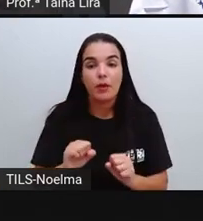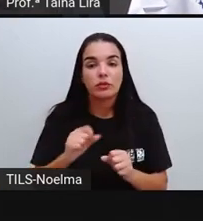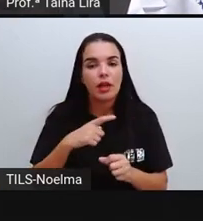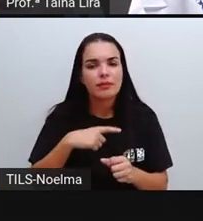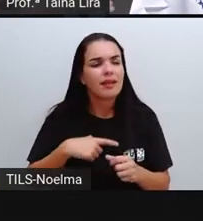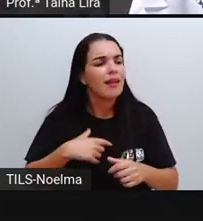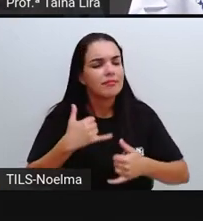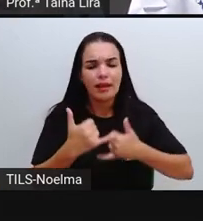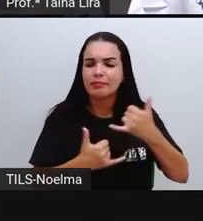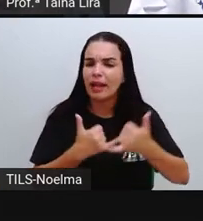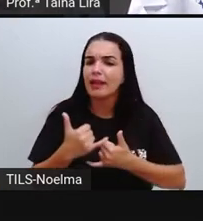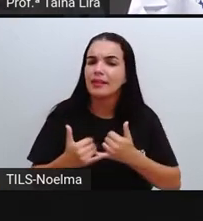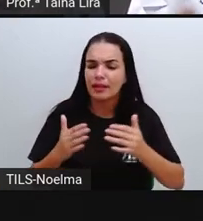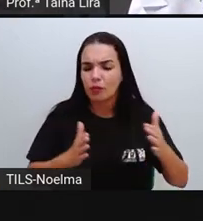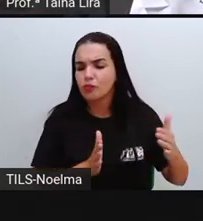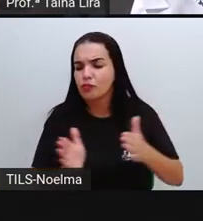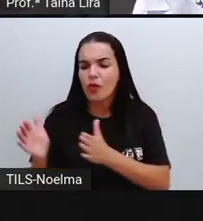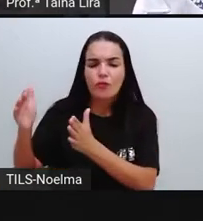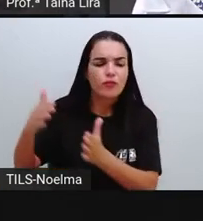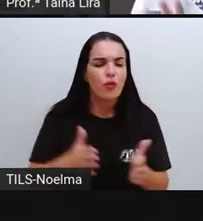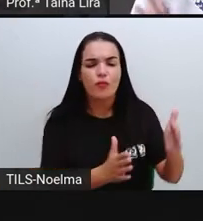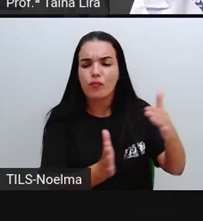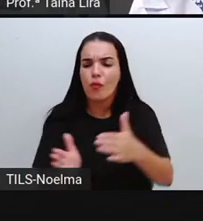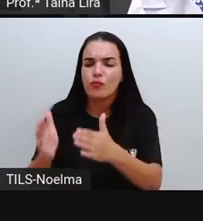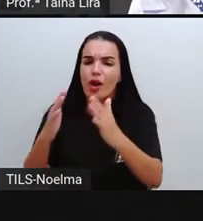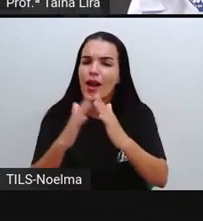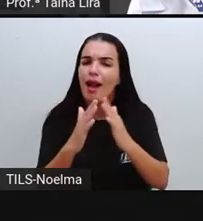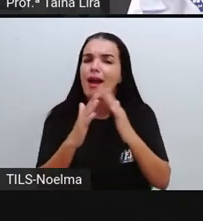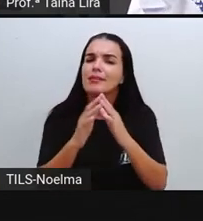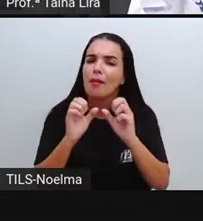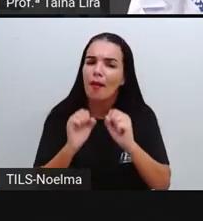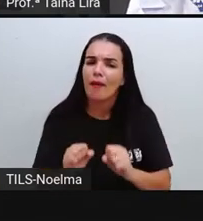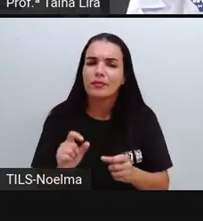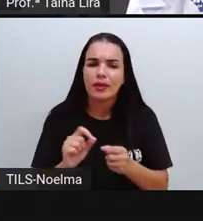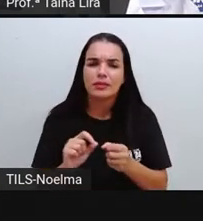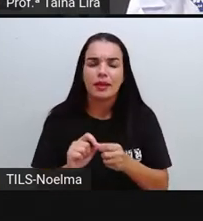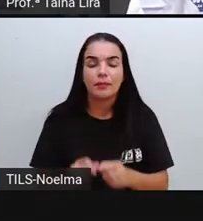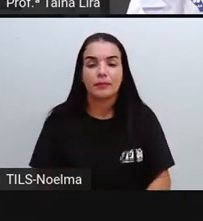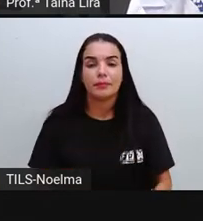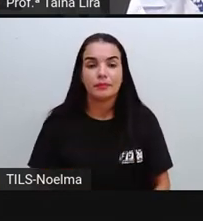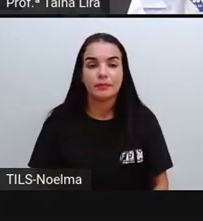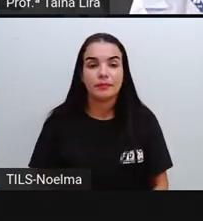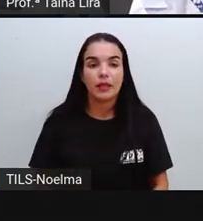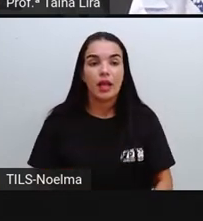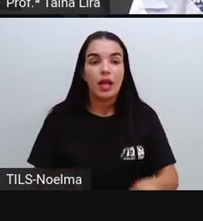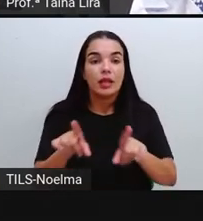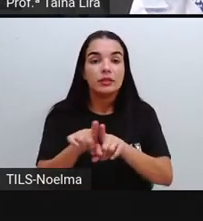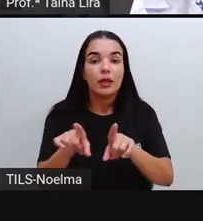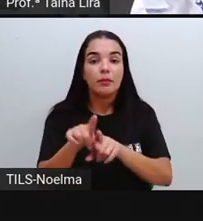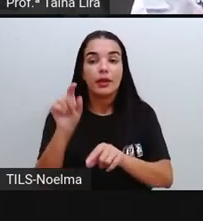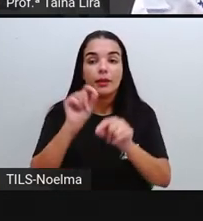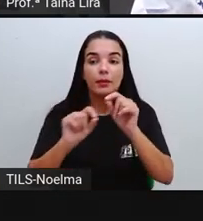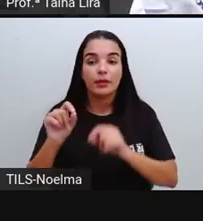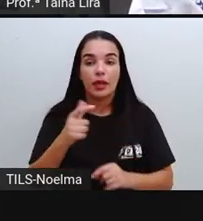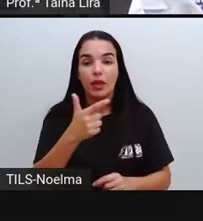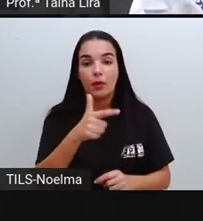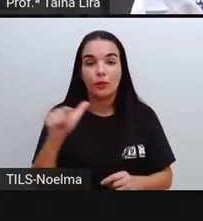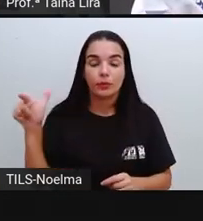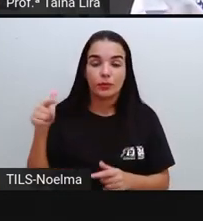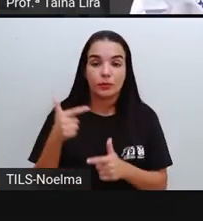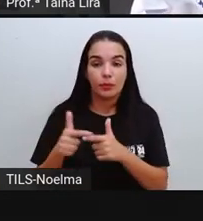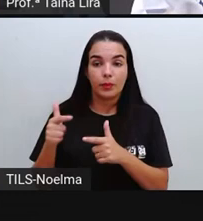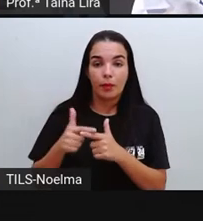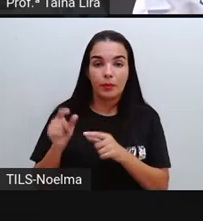circuito de brincadeira em casa onde a criança se exercite em casa, tá? Além disso, um outro fator, né? Que também